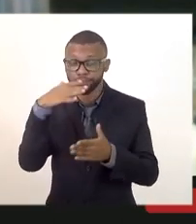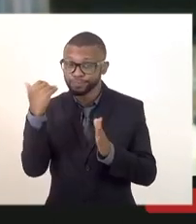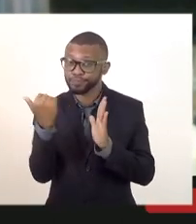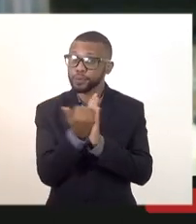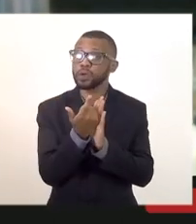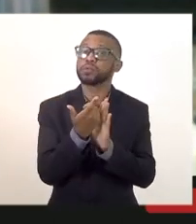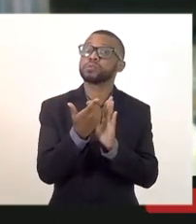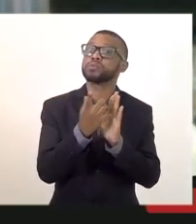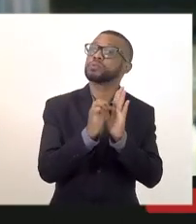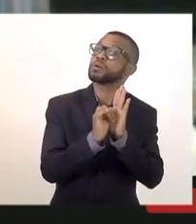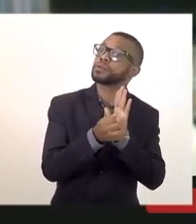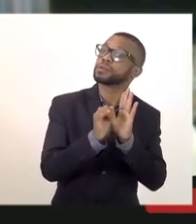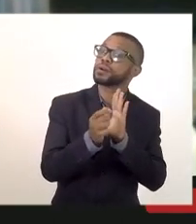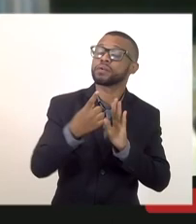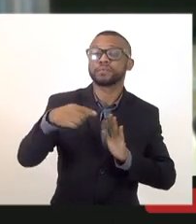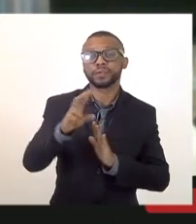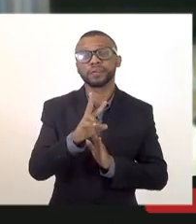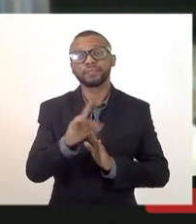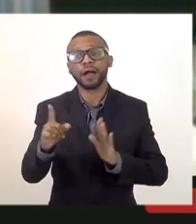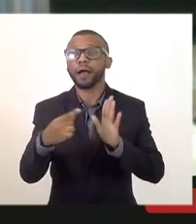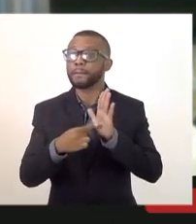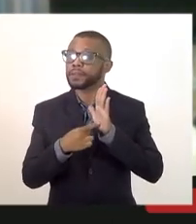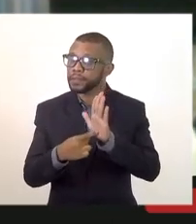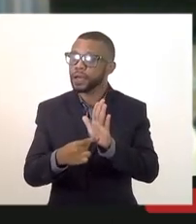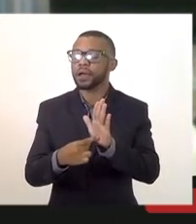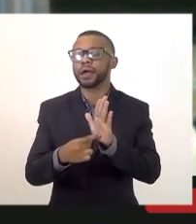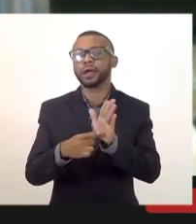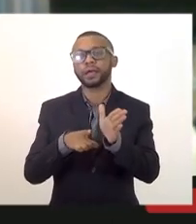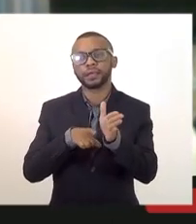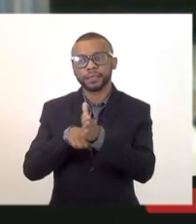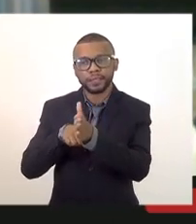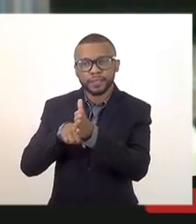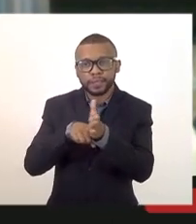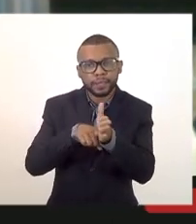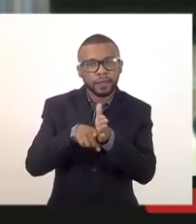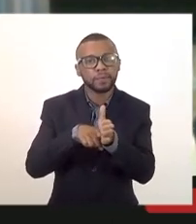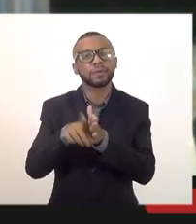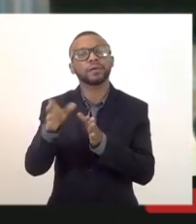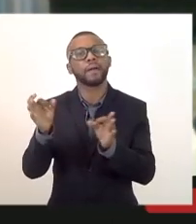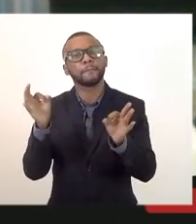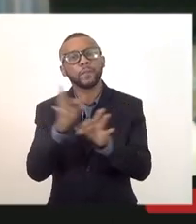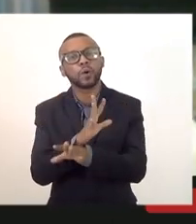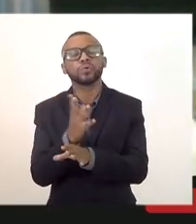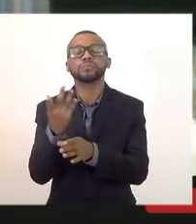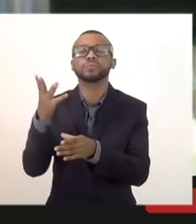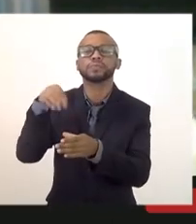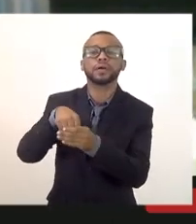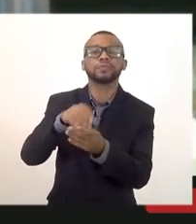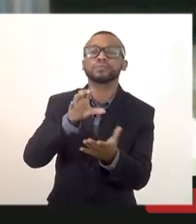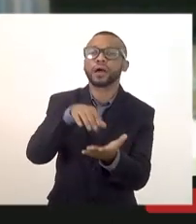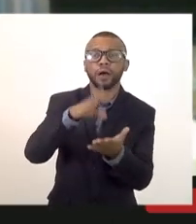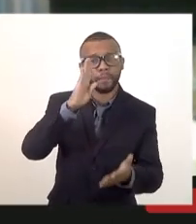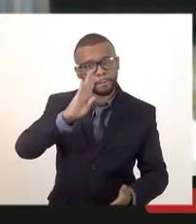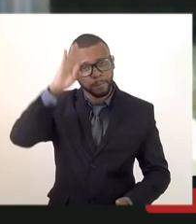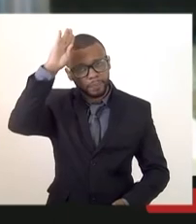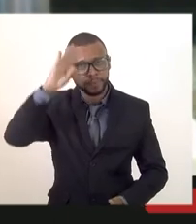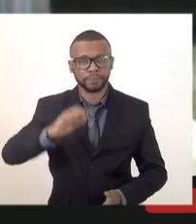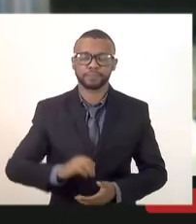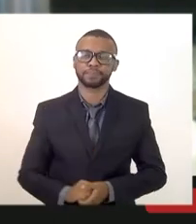apresentar esse esse exame já esse exame médico já pronto na corporação concluído na corporação